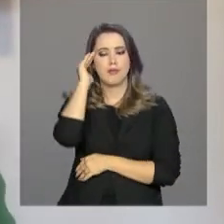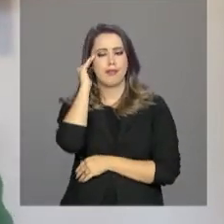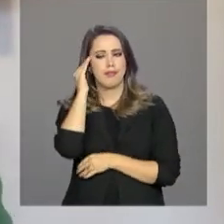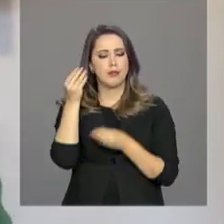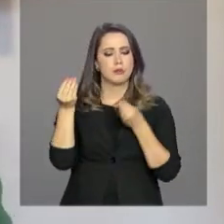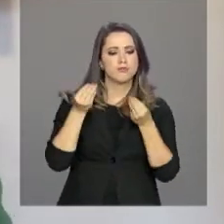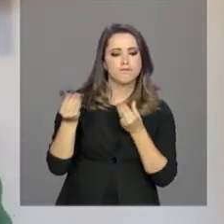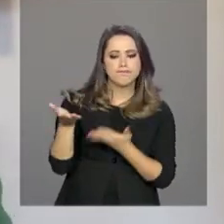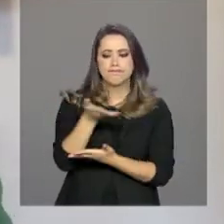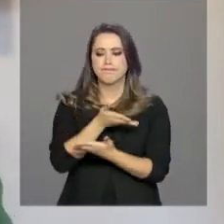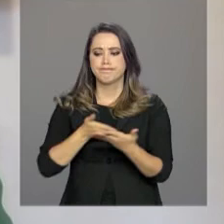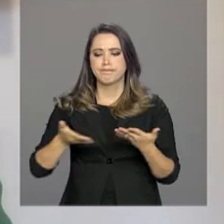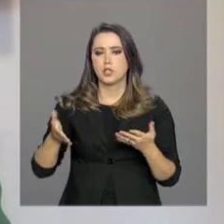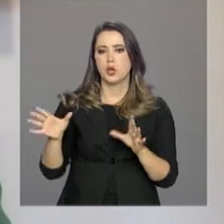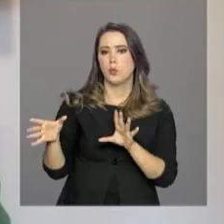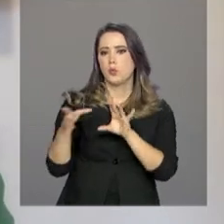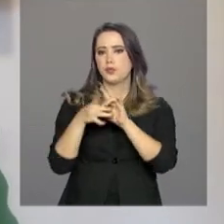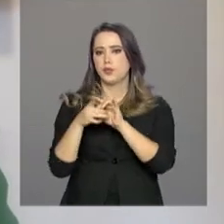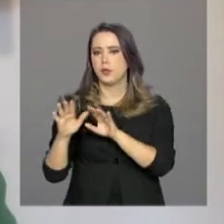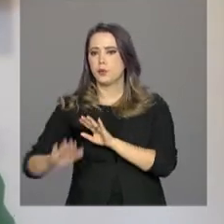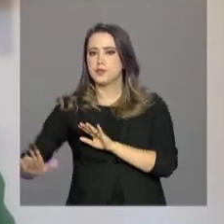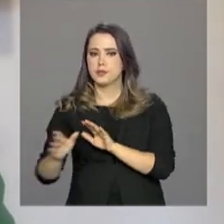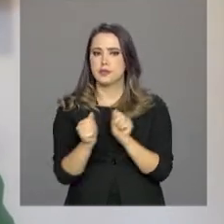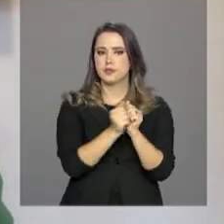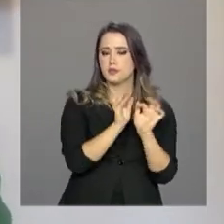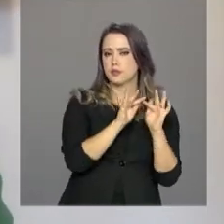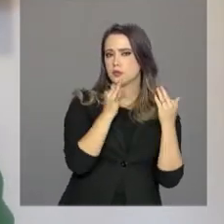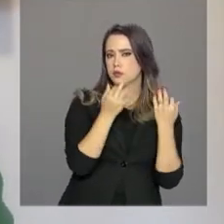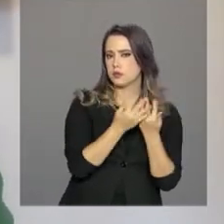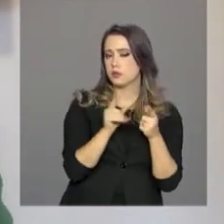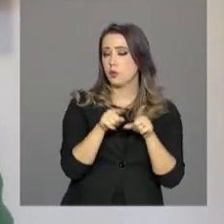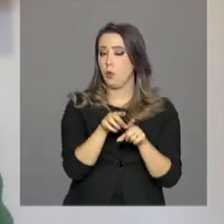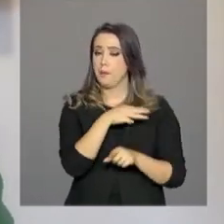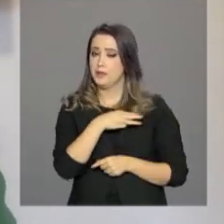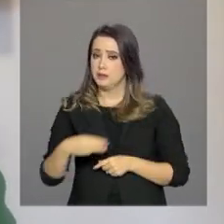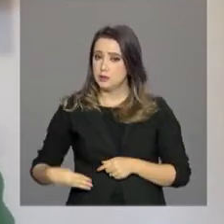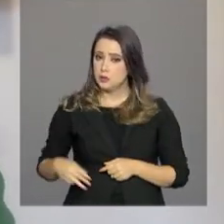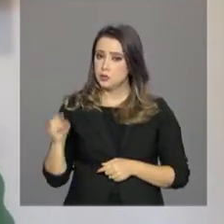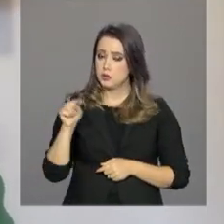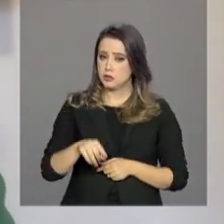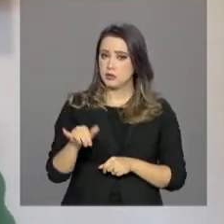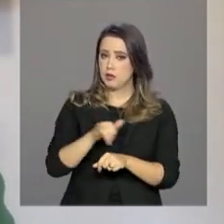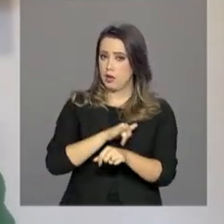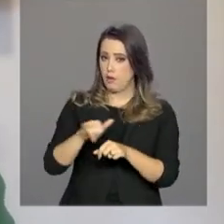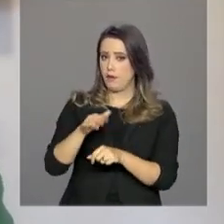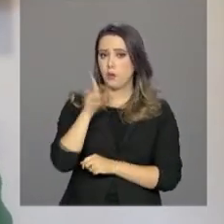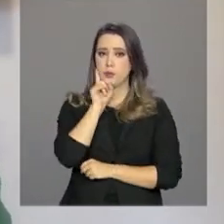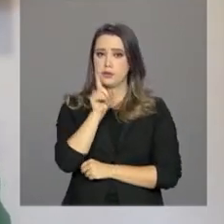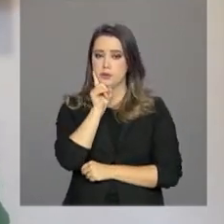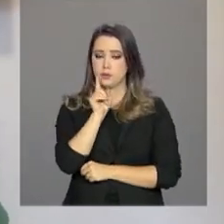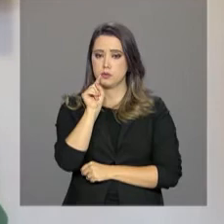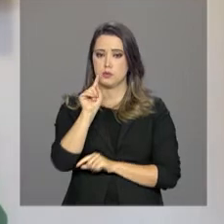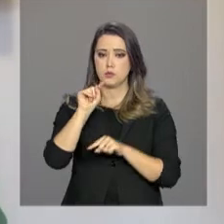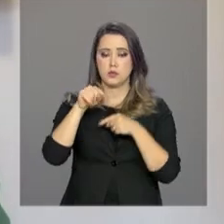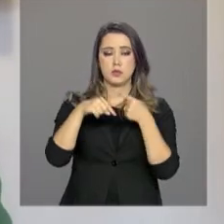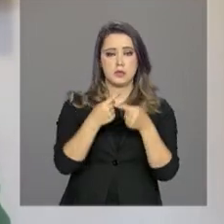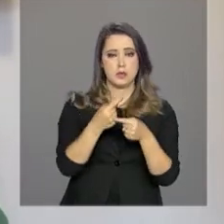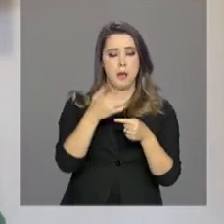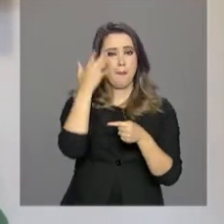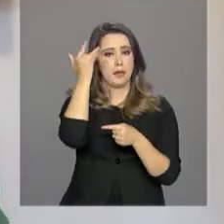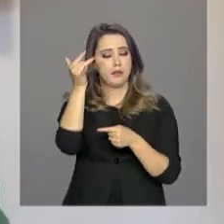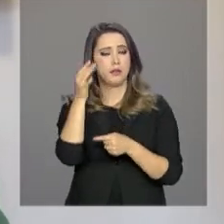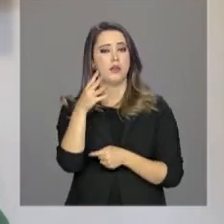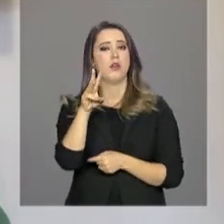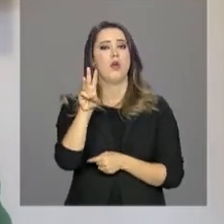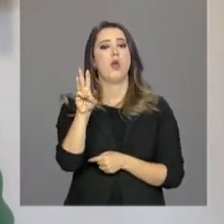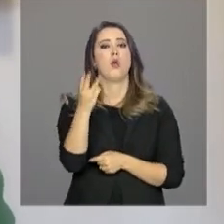como que vai ser esse processo. O ministro está aqui, então, em Nova Iorque hoje, e amanhã ele parte para o Washington. Em Washington,